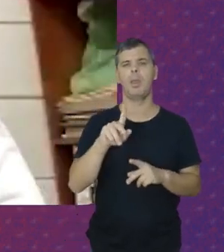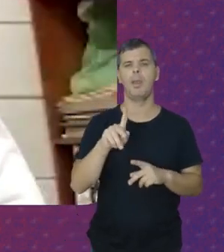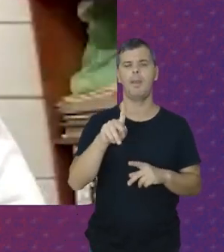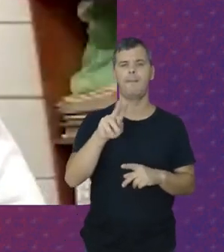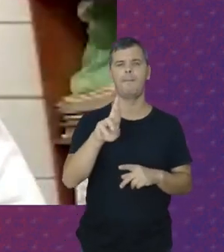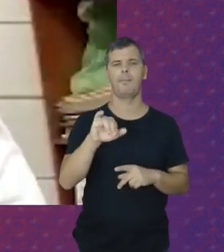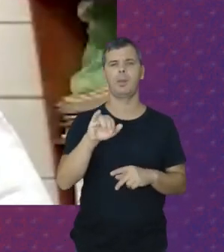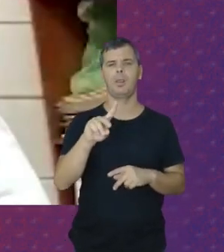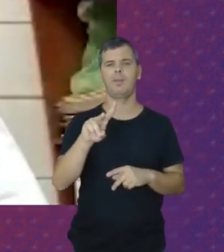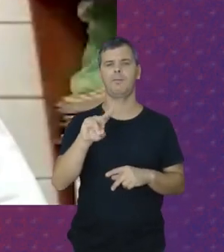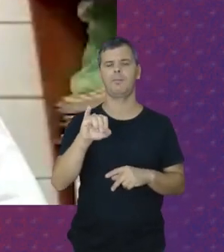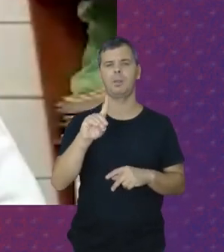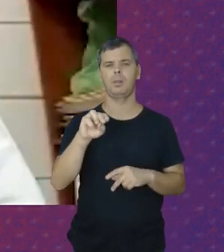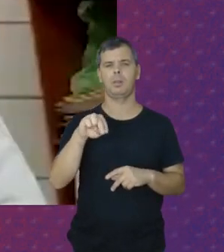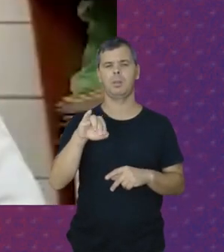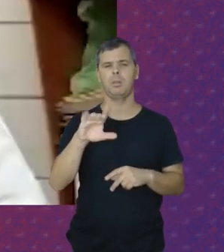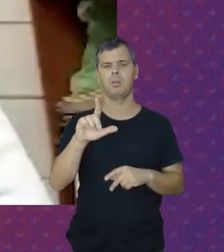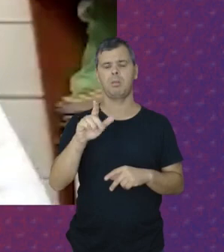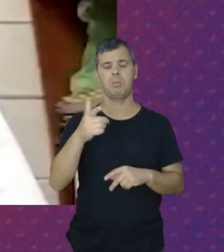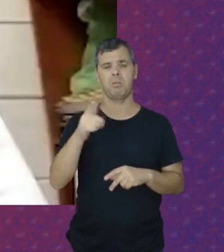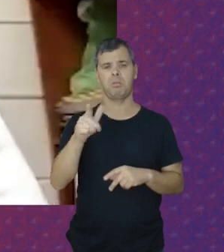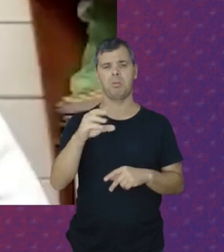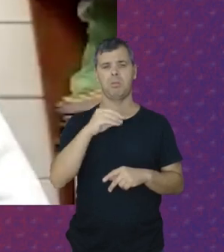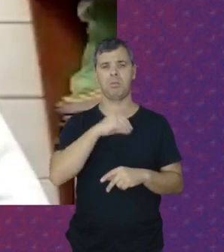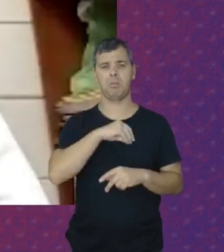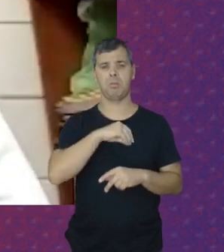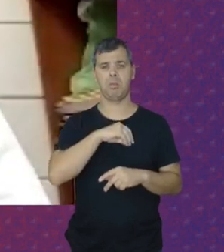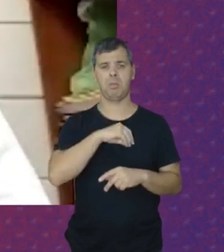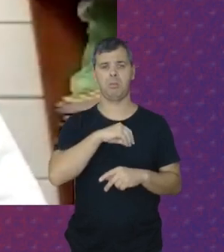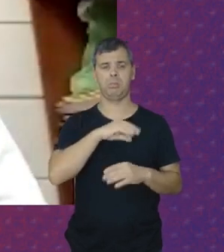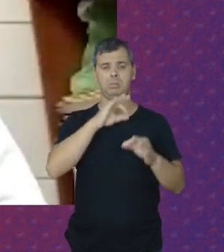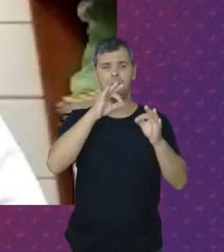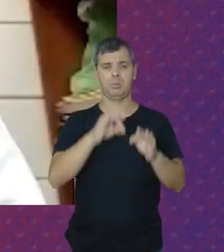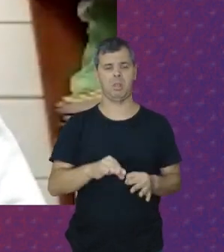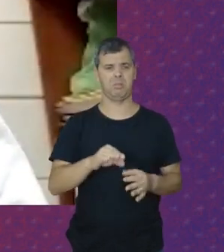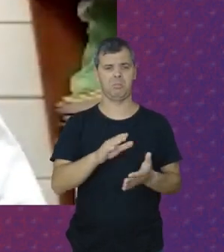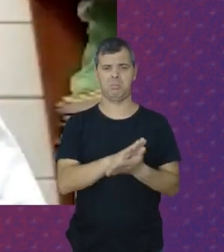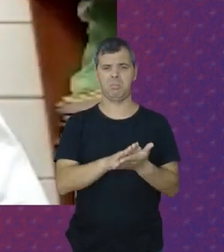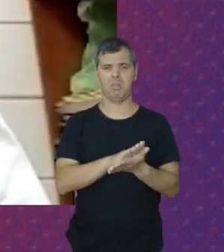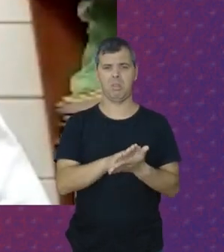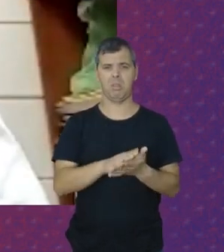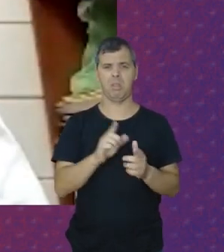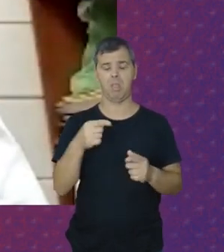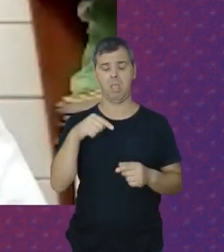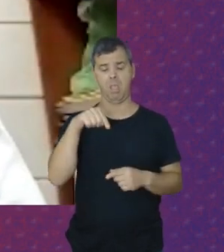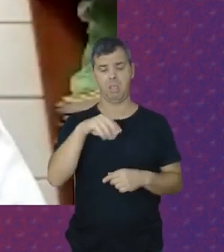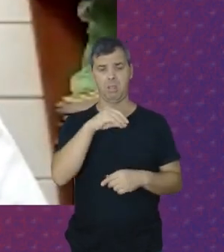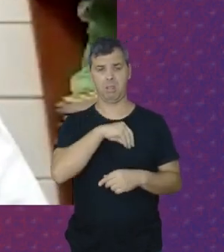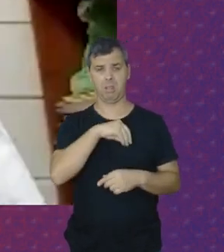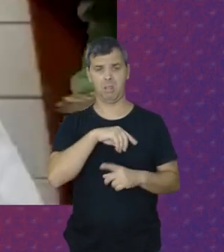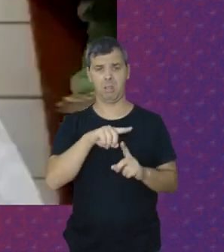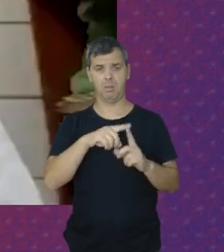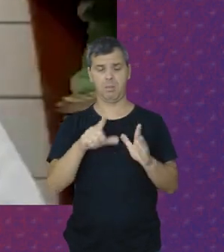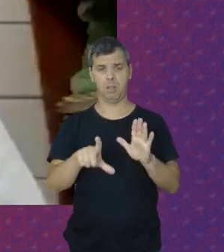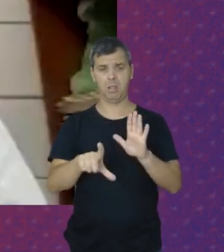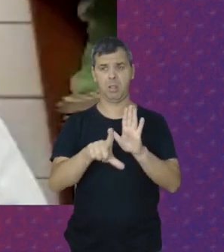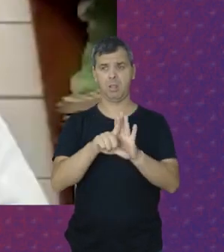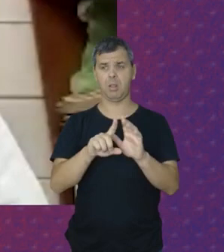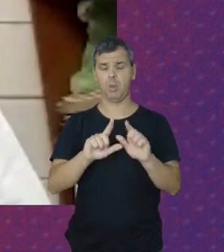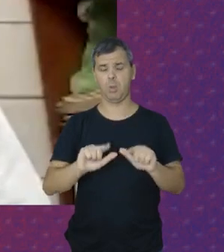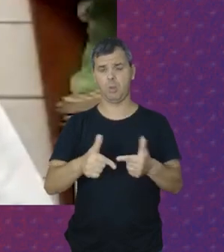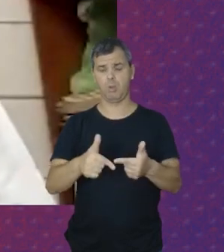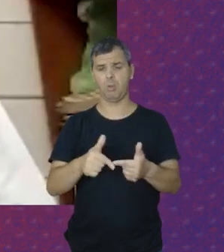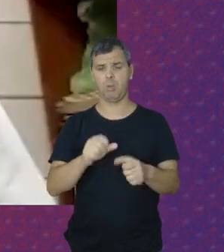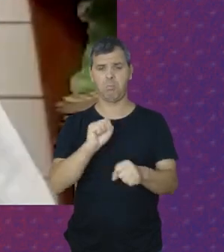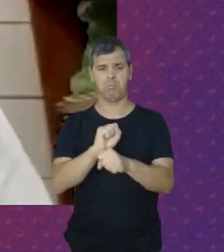só o direito Que a gente tinha Nem salário Determinado Não tinha Essa questão No salário Já que a luta Nunca parou